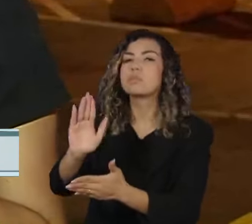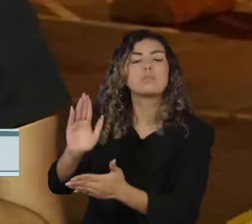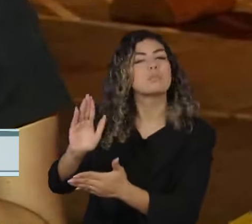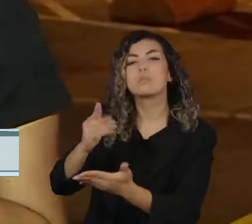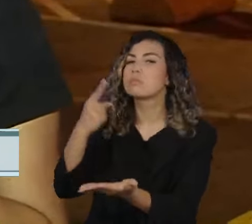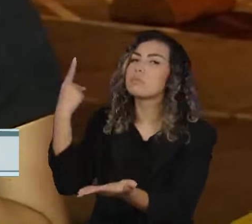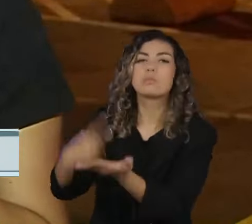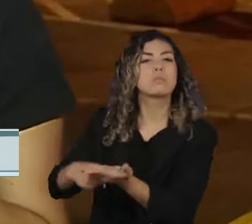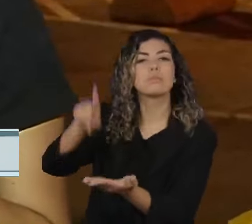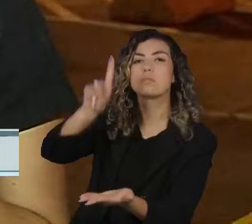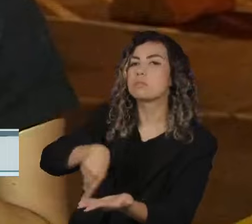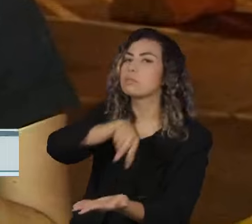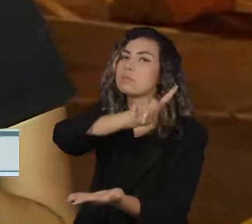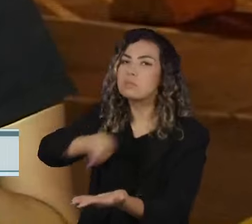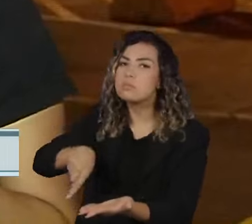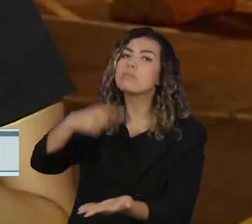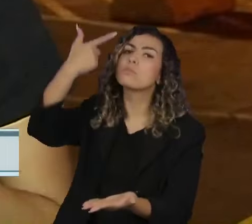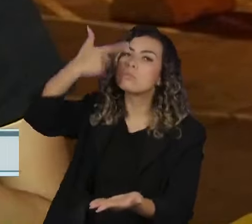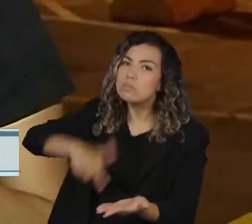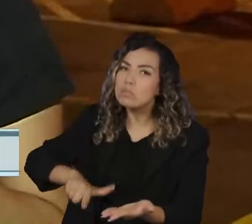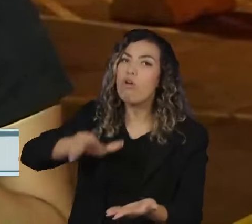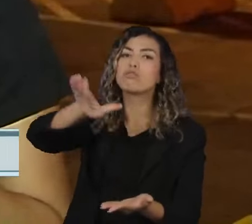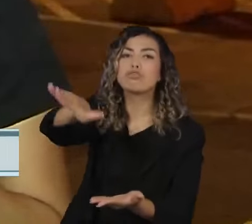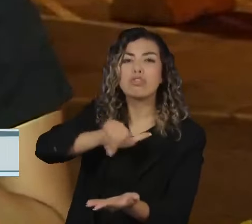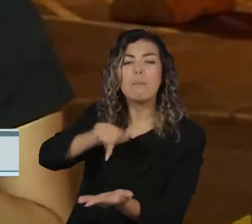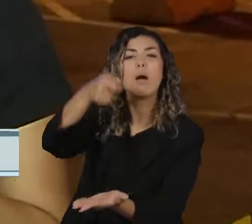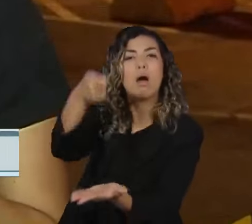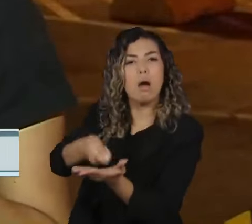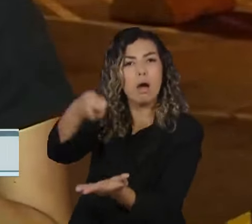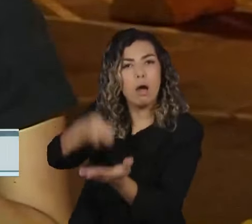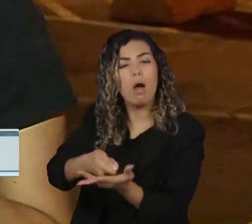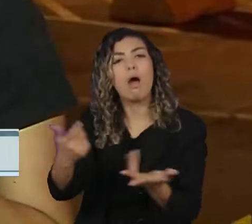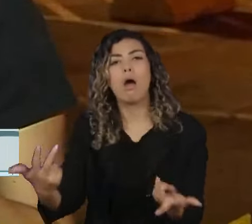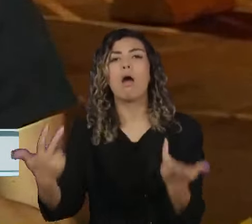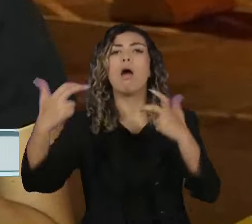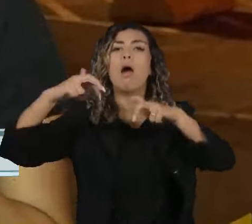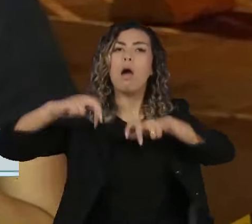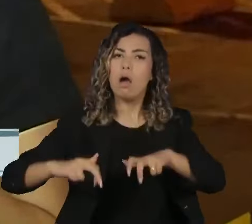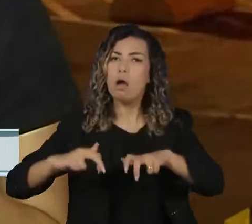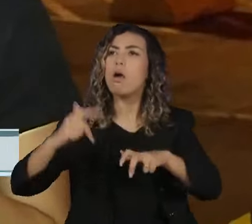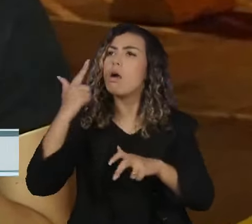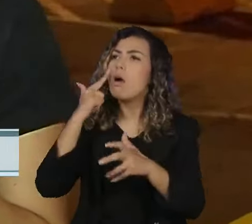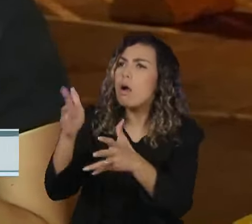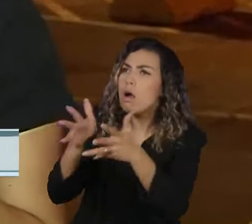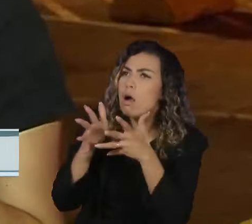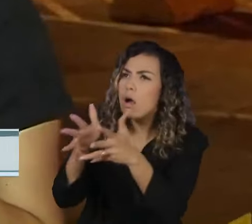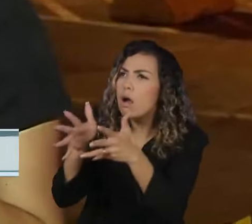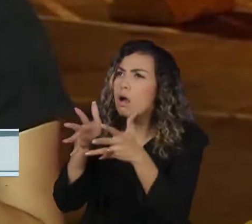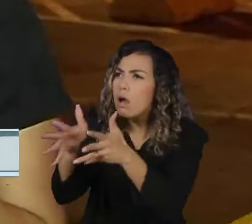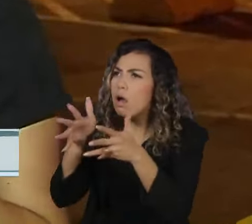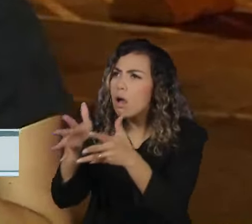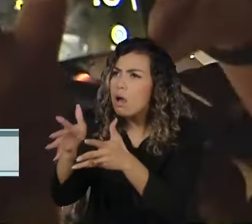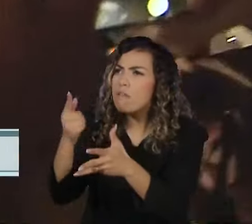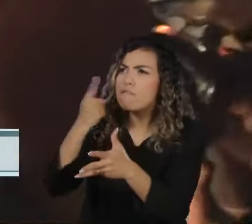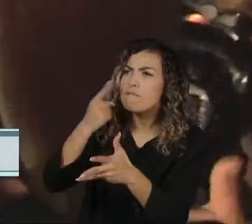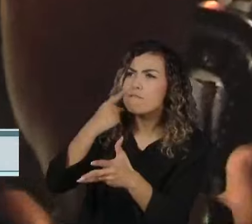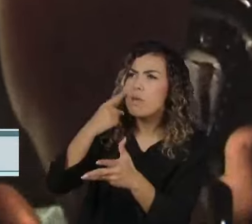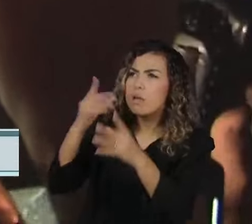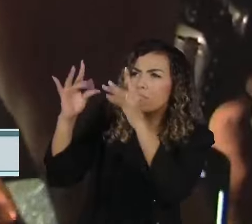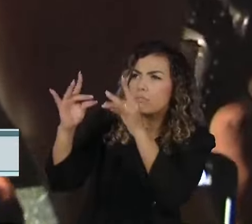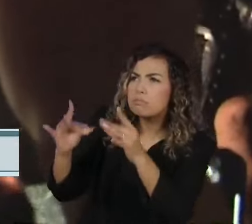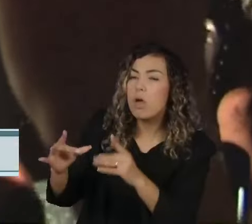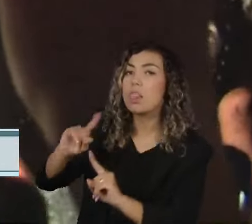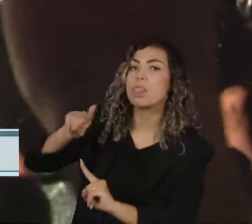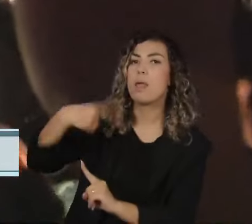relator do caso, solicitou uma manifestação da Procuradoria-Geral da República antes de tomar uma decisão. O